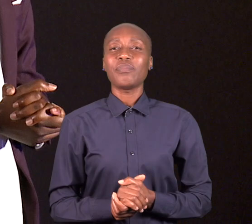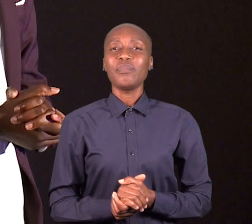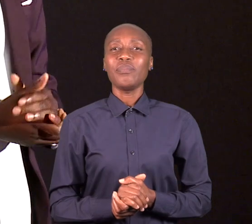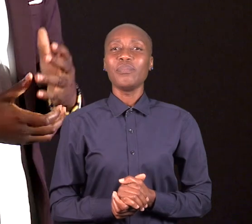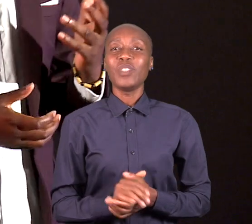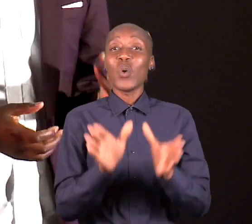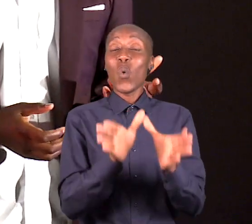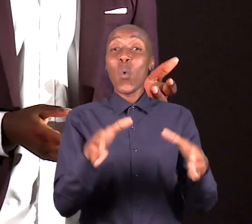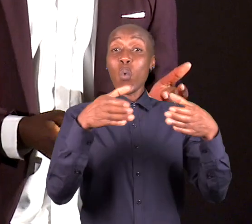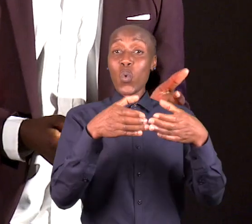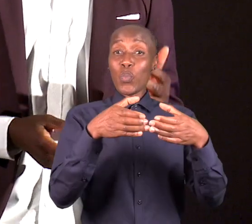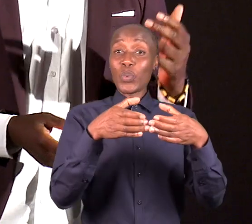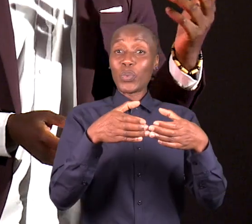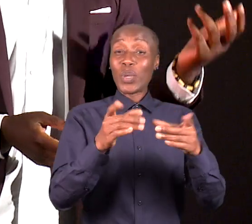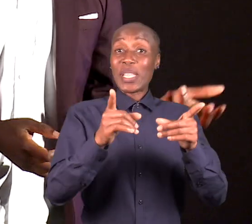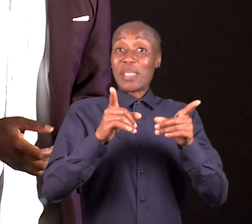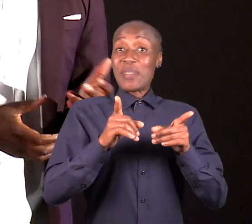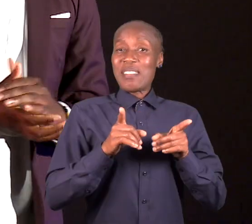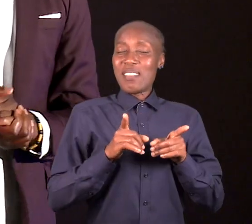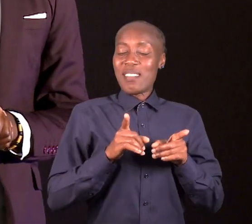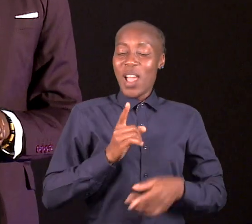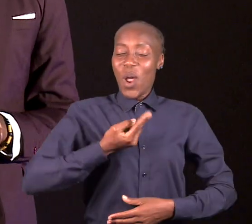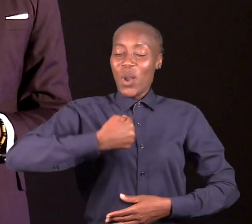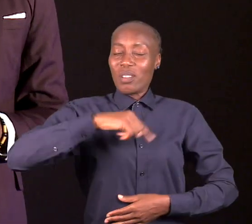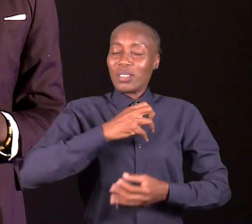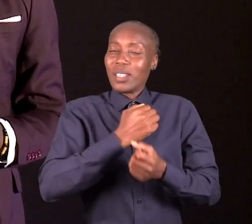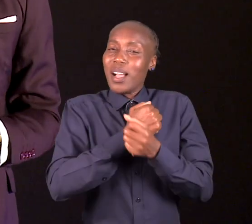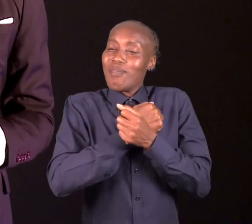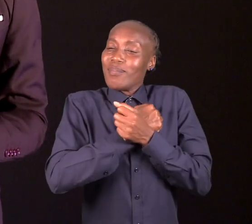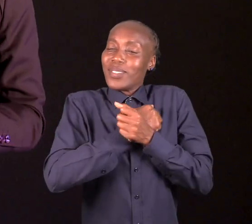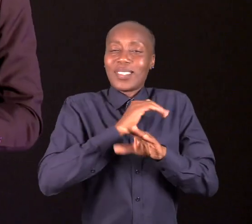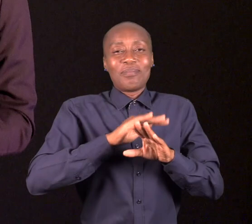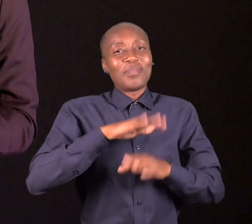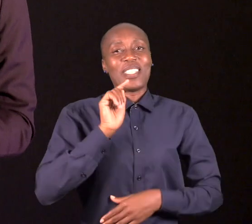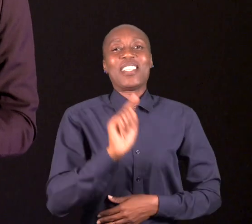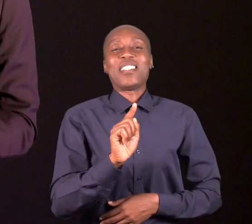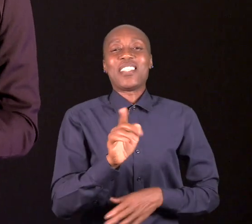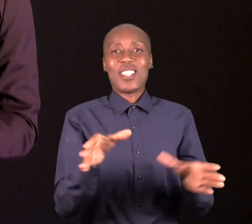O nosso amor para o grupo de raparigas era muito grande.